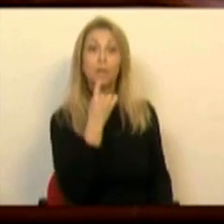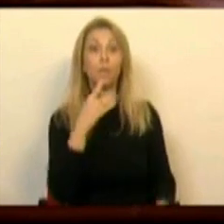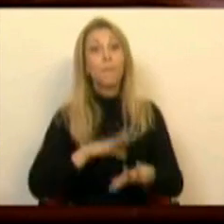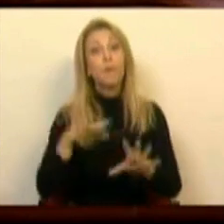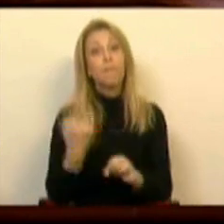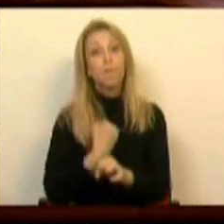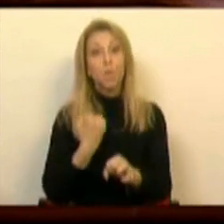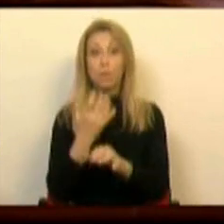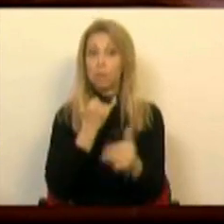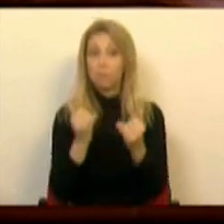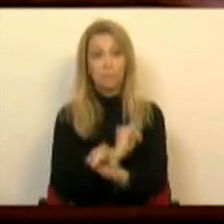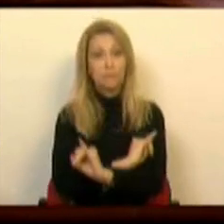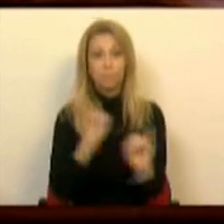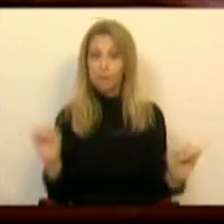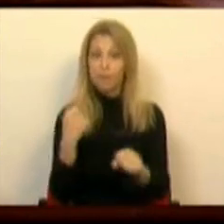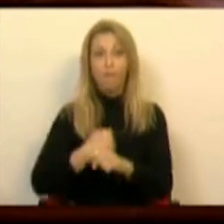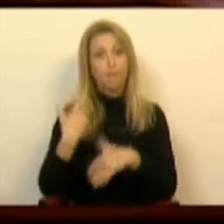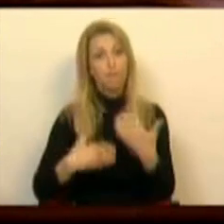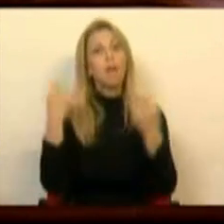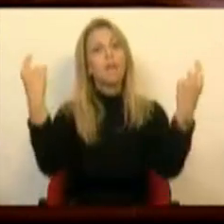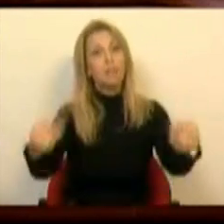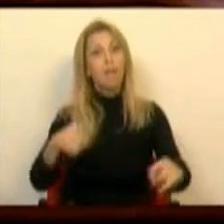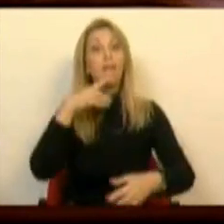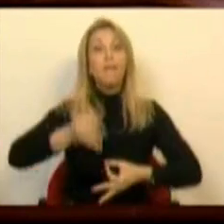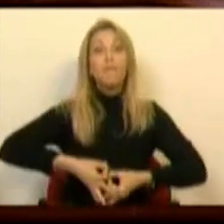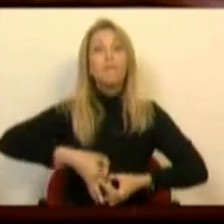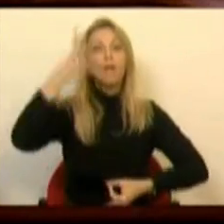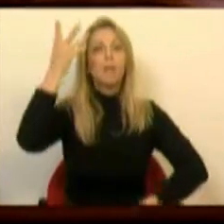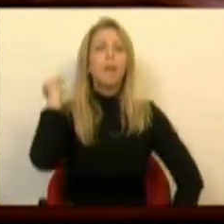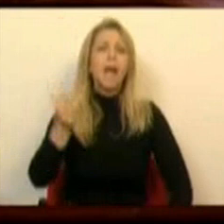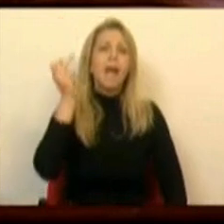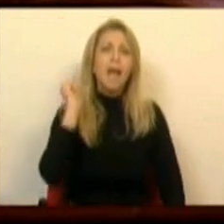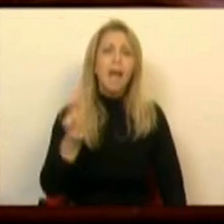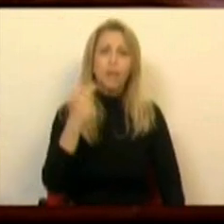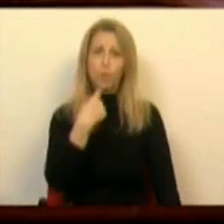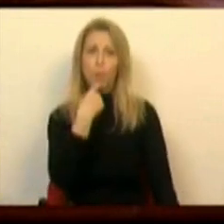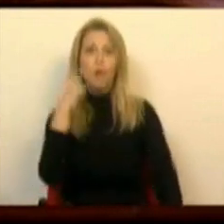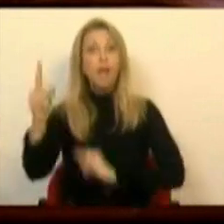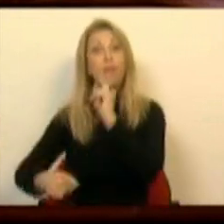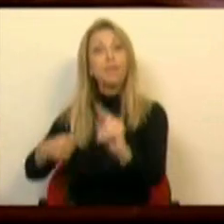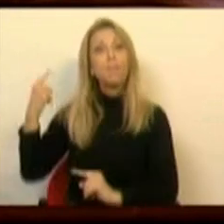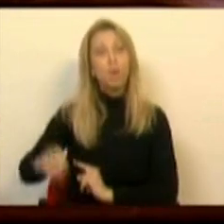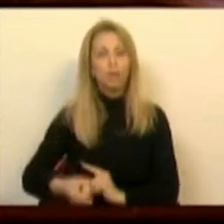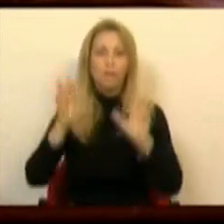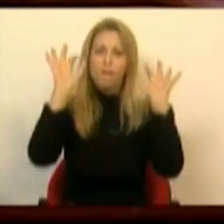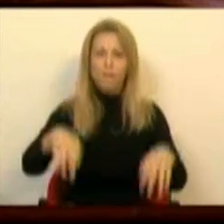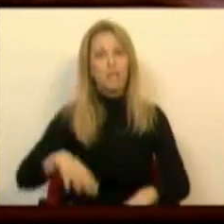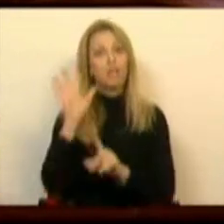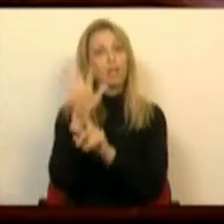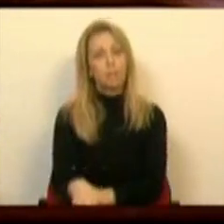insubstituível que desempenham e, por, finalmente, tantos anos depois, se acabar com uma discriminação.